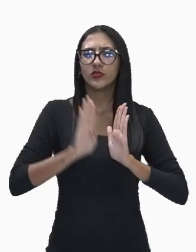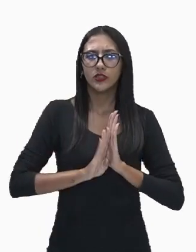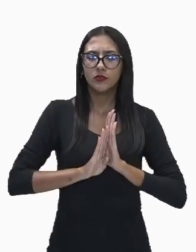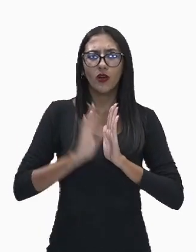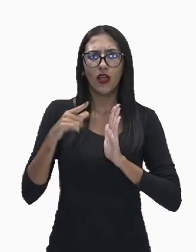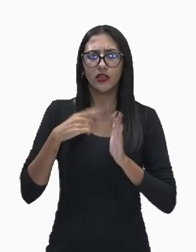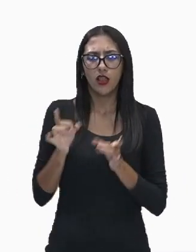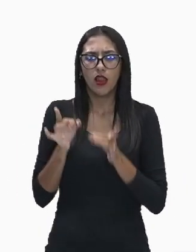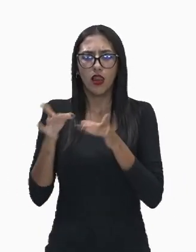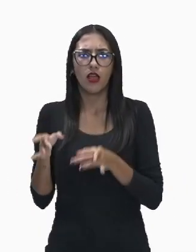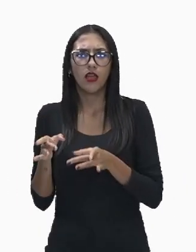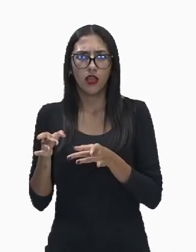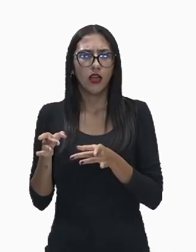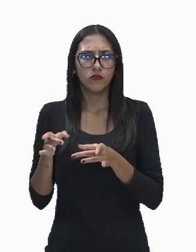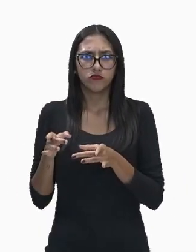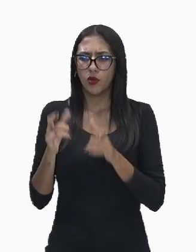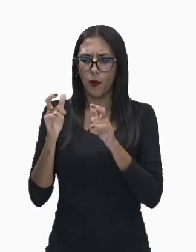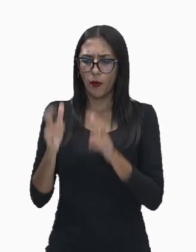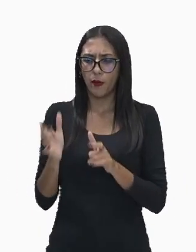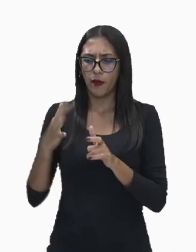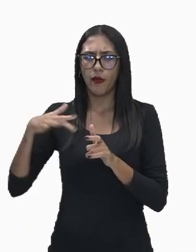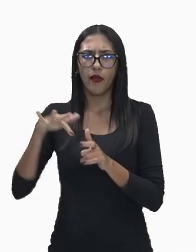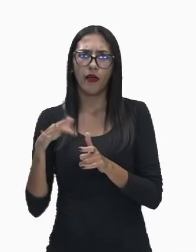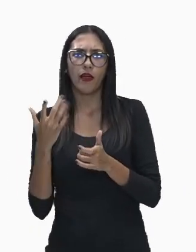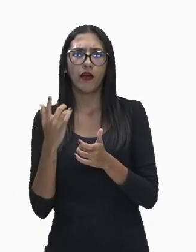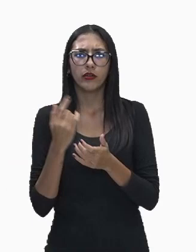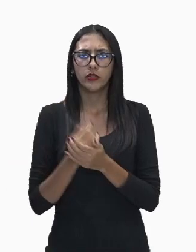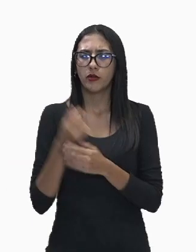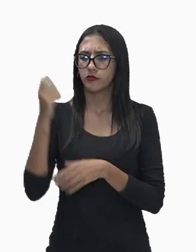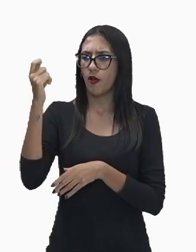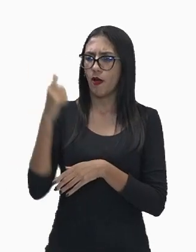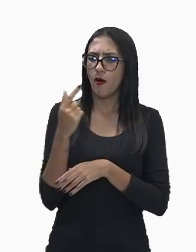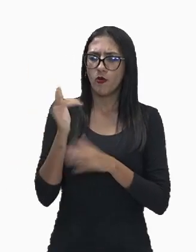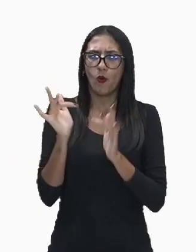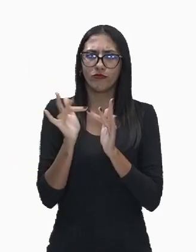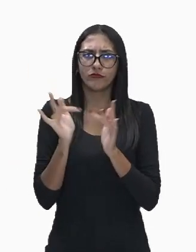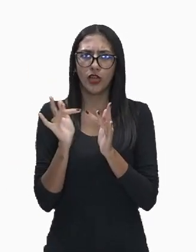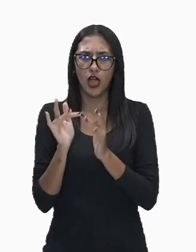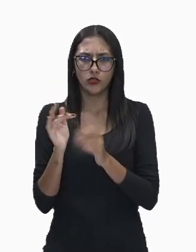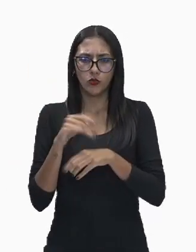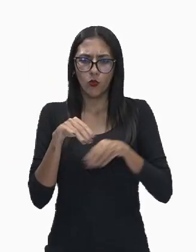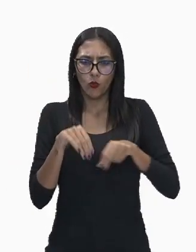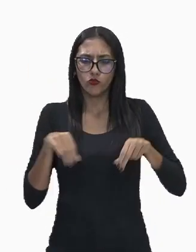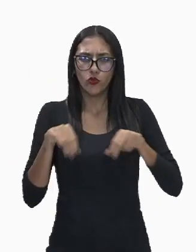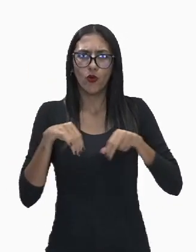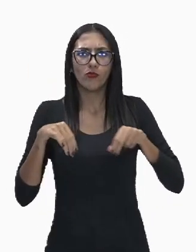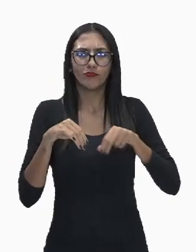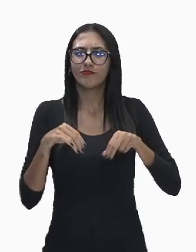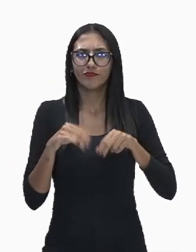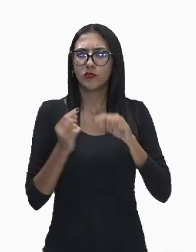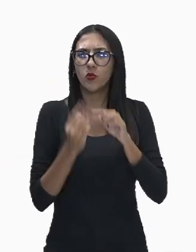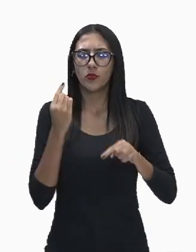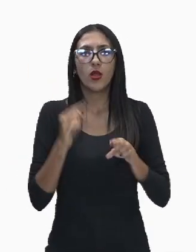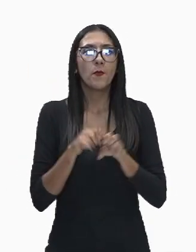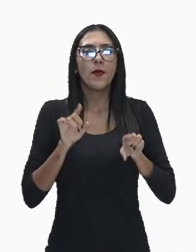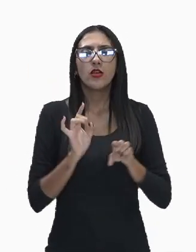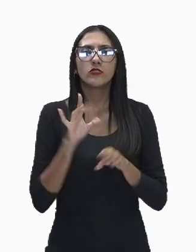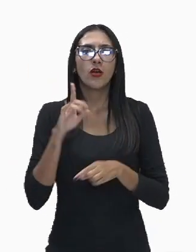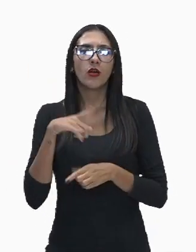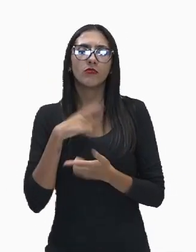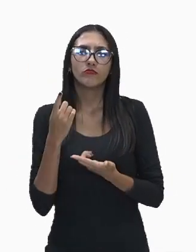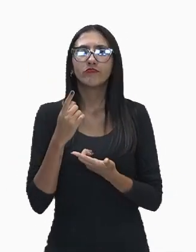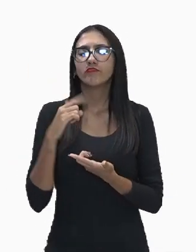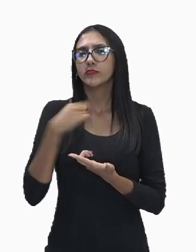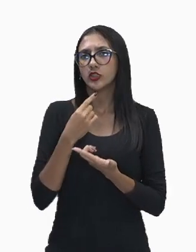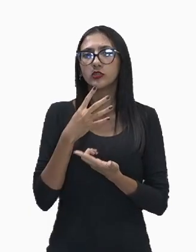estar de jeito nenhum ali, a flor do solo ali, não é isso? Na superfície da terra, mas é só para efeito aqui